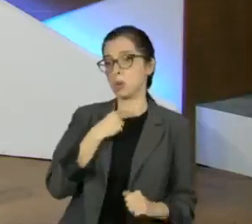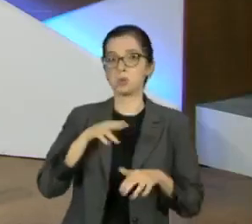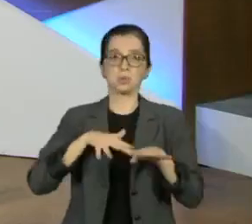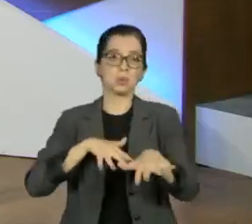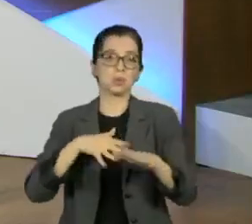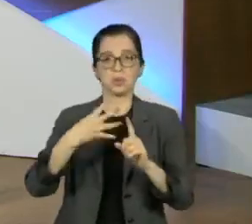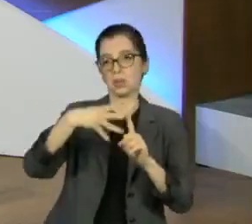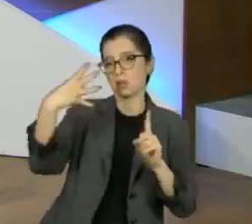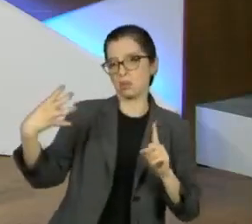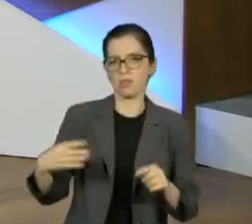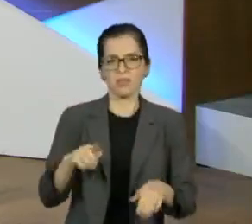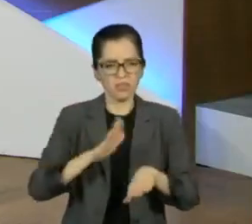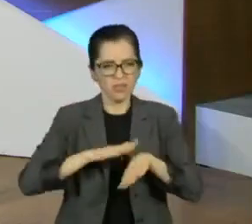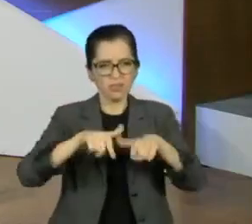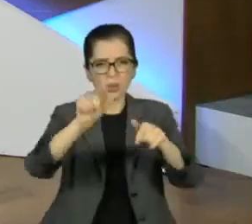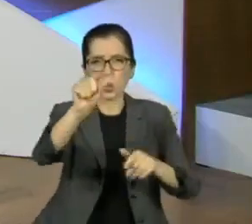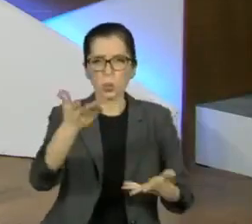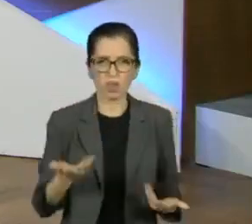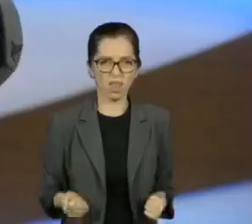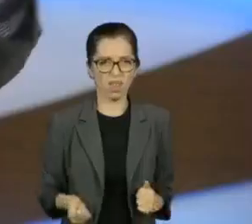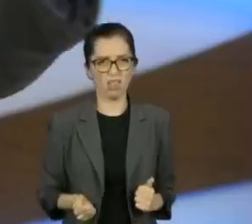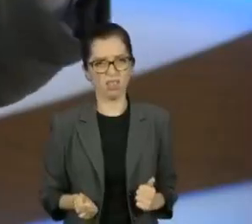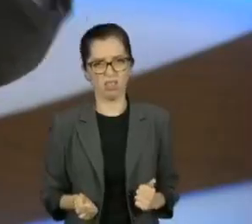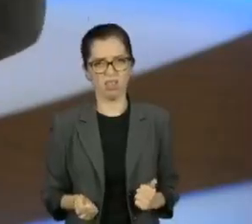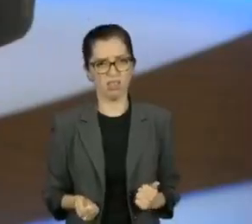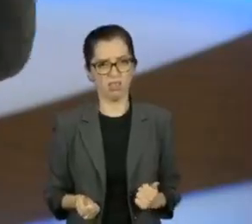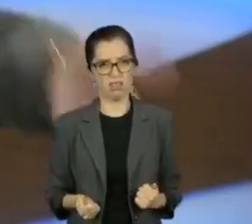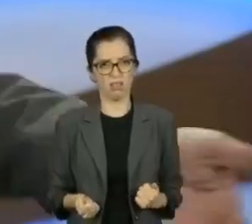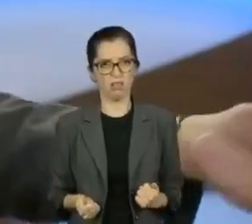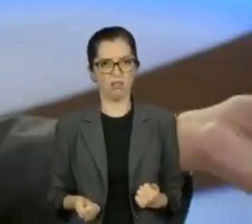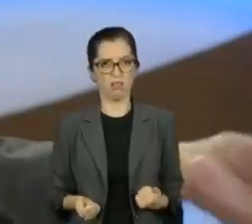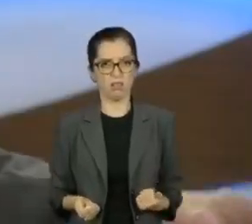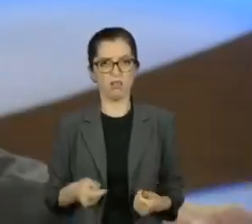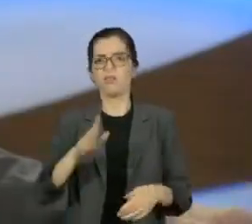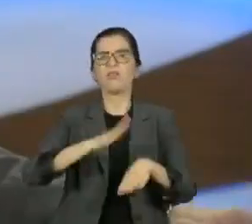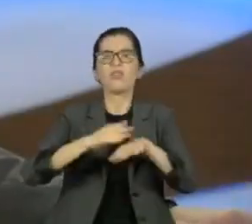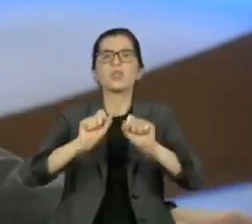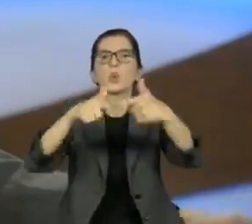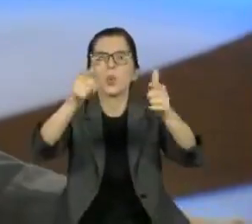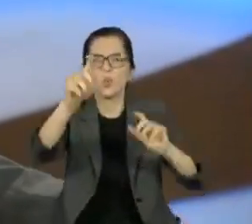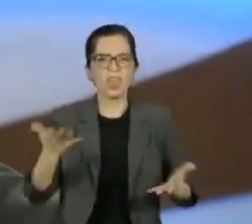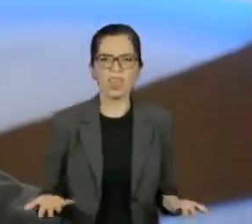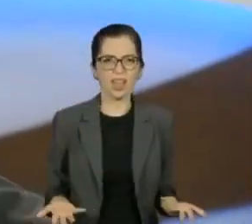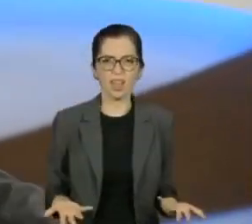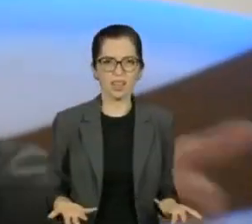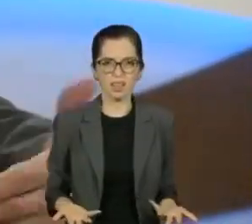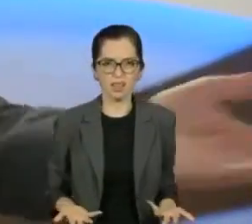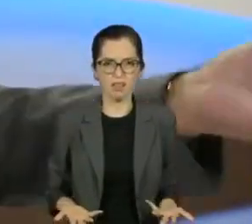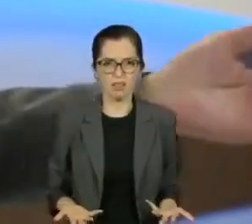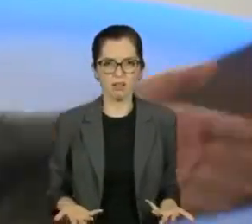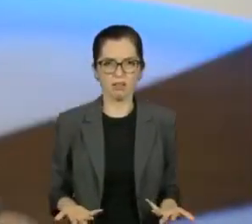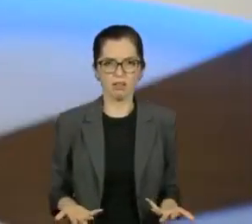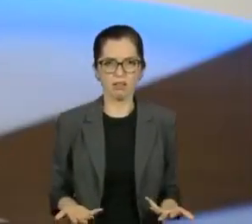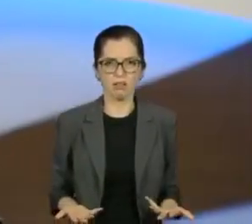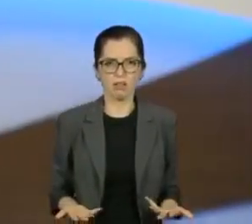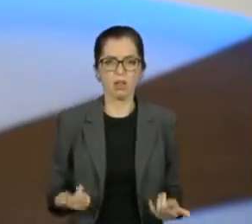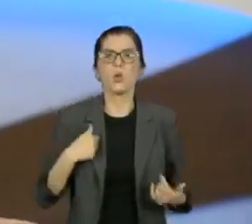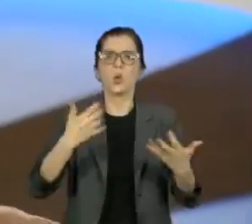Então, o que você vai fazer? Desce o disco voador que eu quero ir embora, vem me buscar.